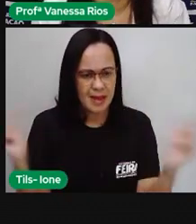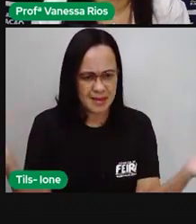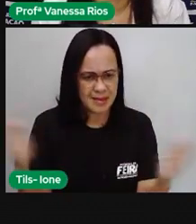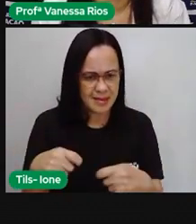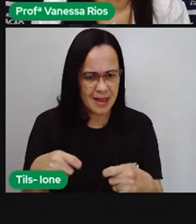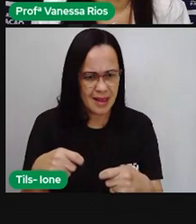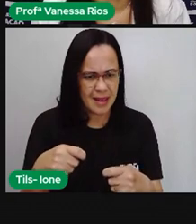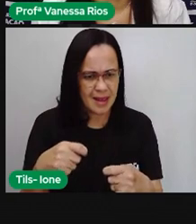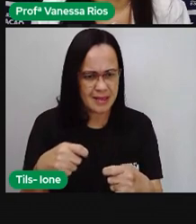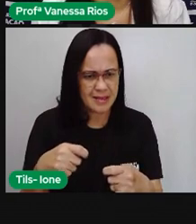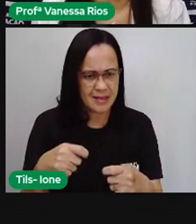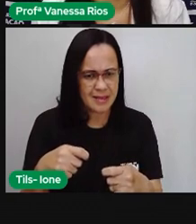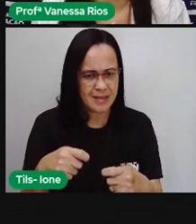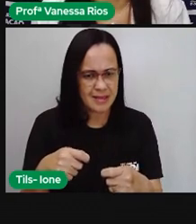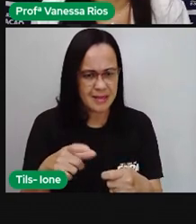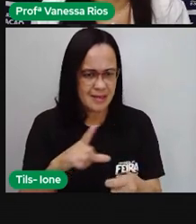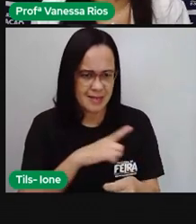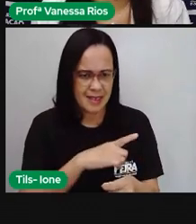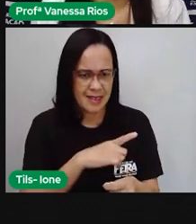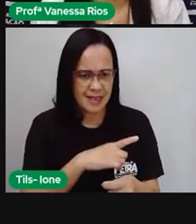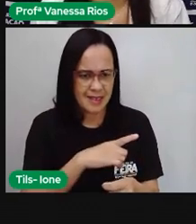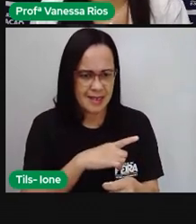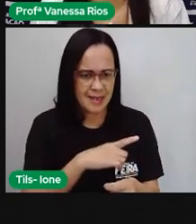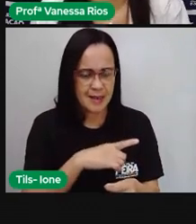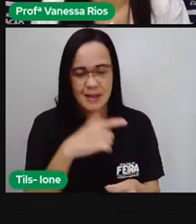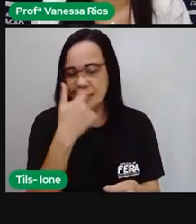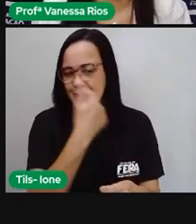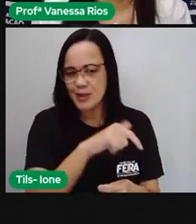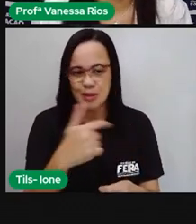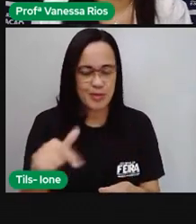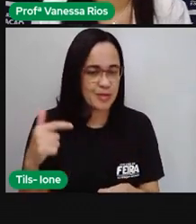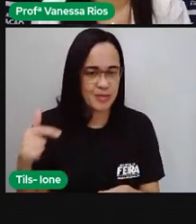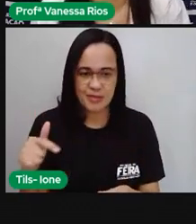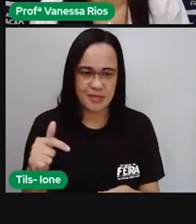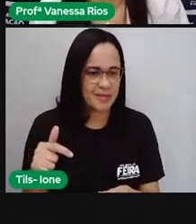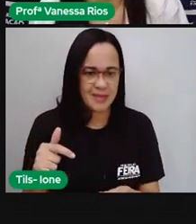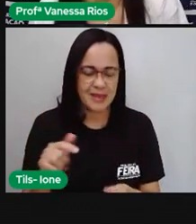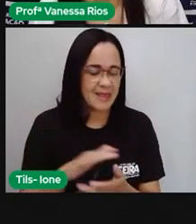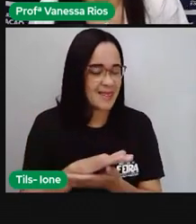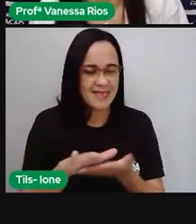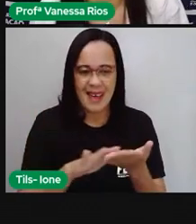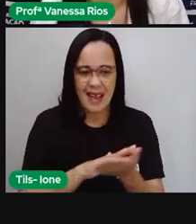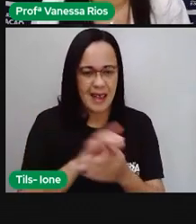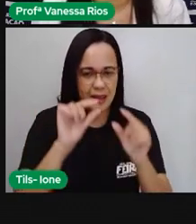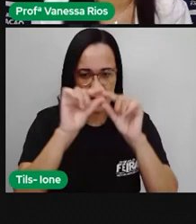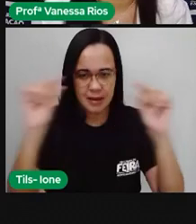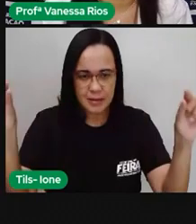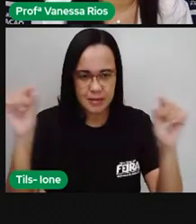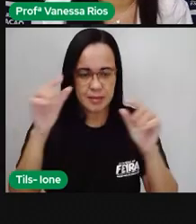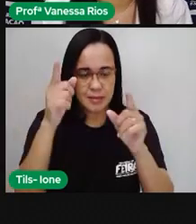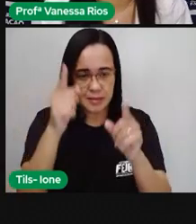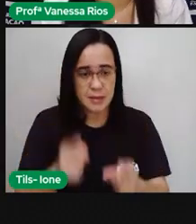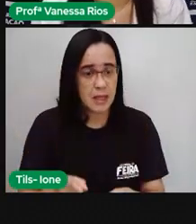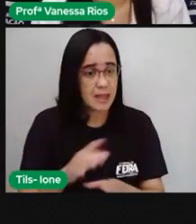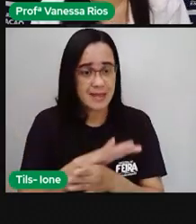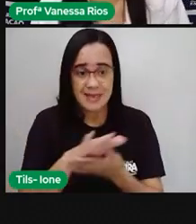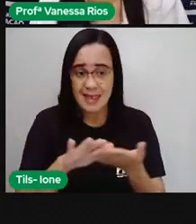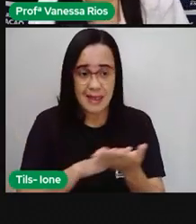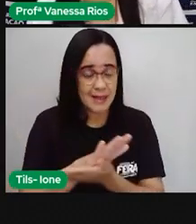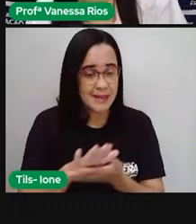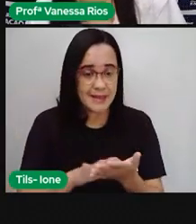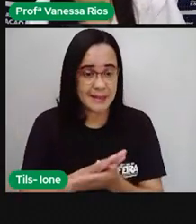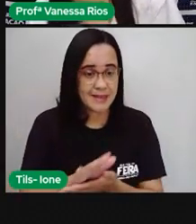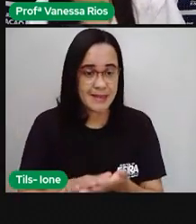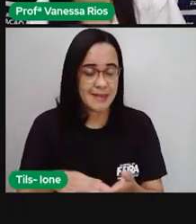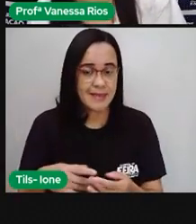algum eixo? Não, né? Nem horizontal, nem vertical, nem transversal, né? Que é aquele assim